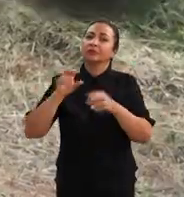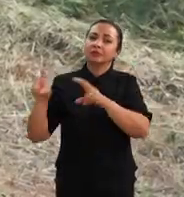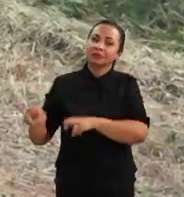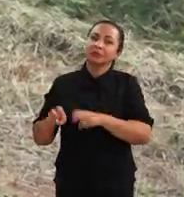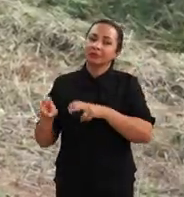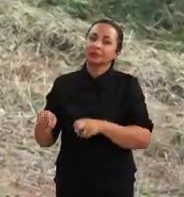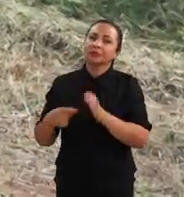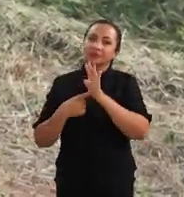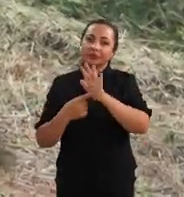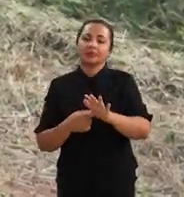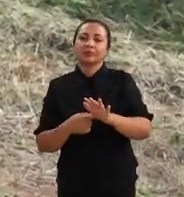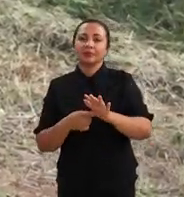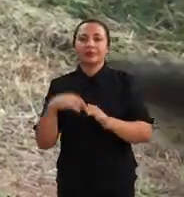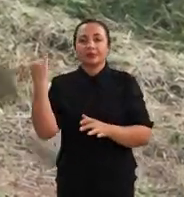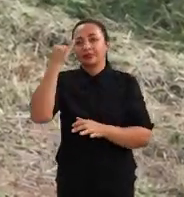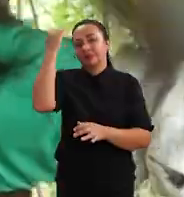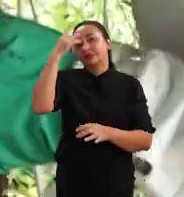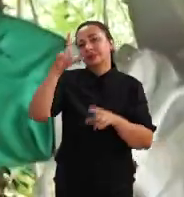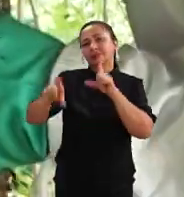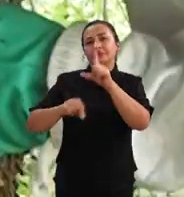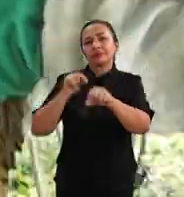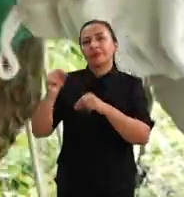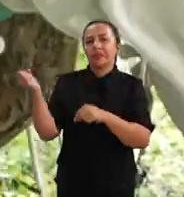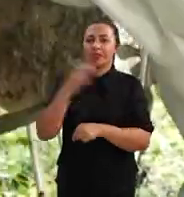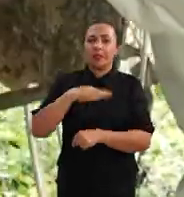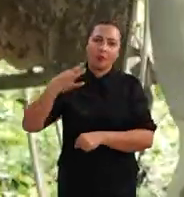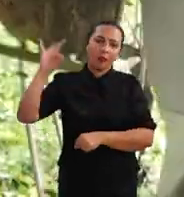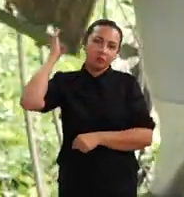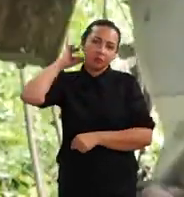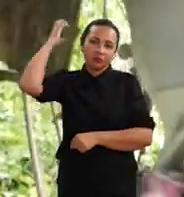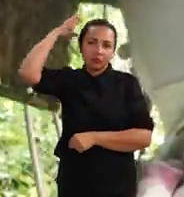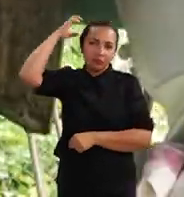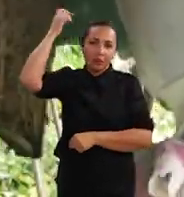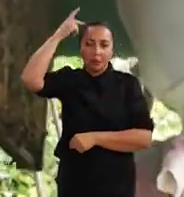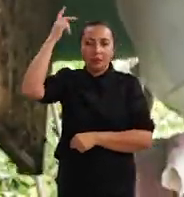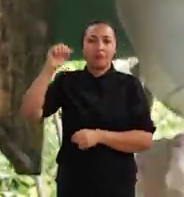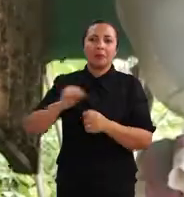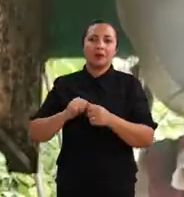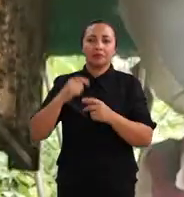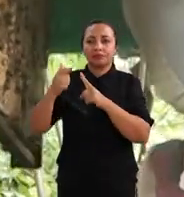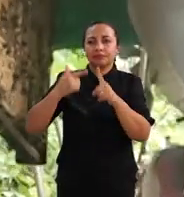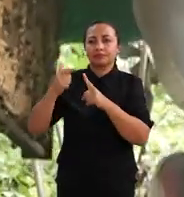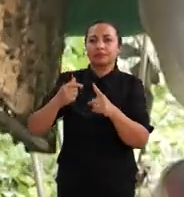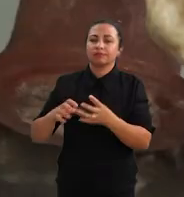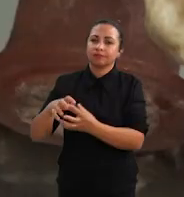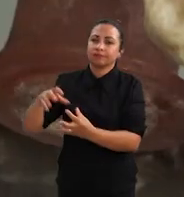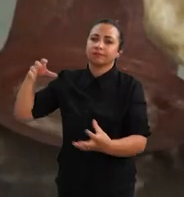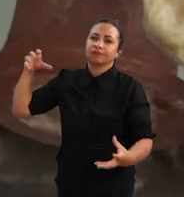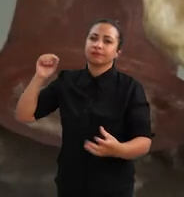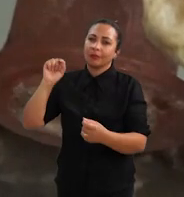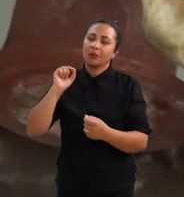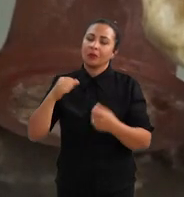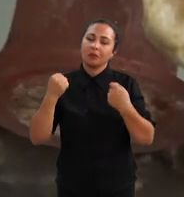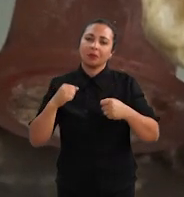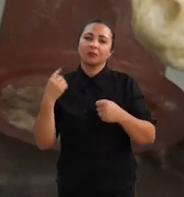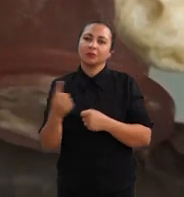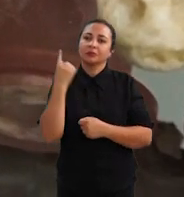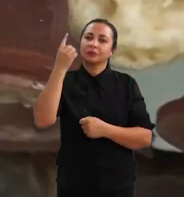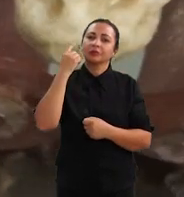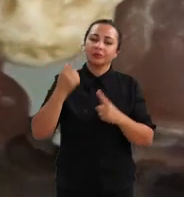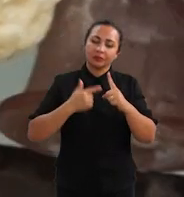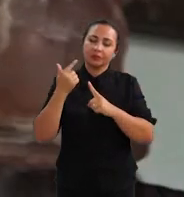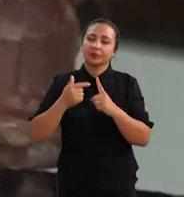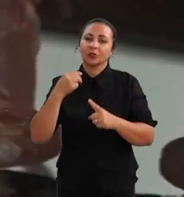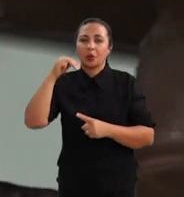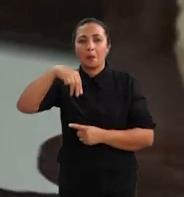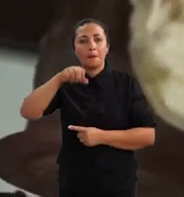reflete a necessidade de selecionar novas rainhas para a produtividade da colmeia, o que, consequentemente, pode aumentar a